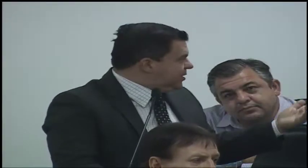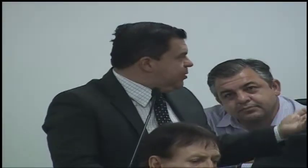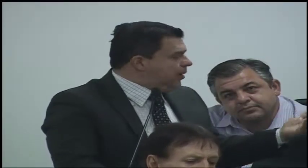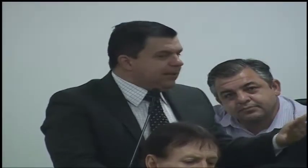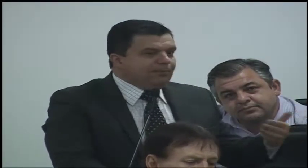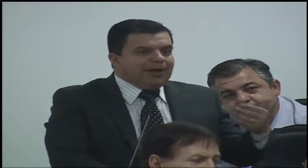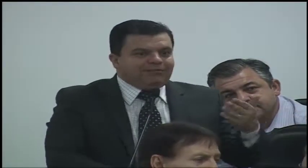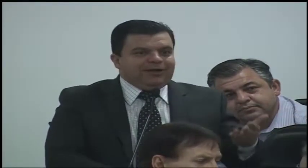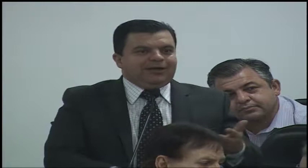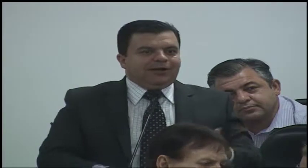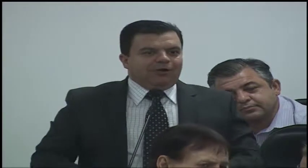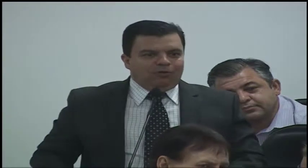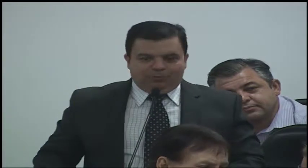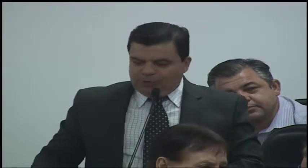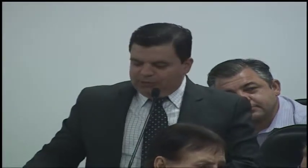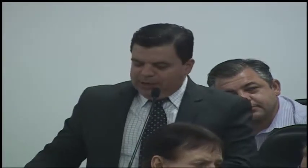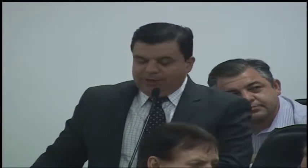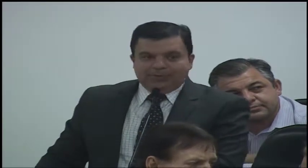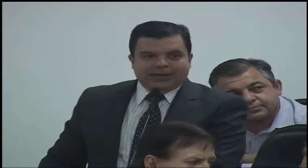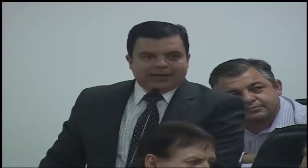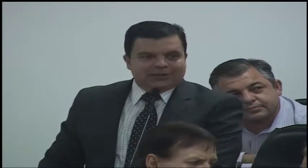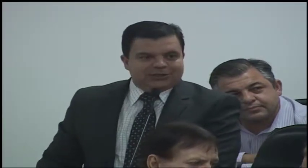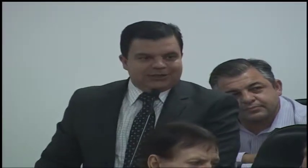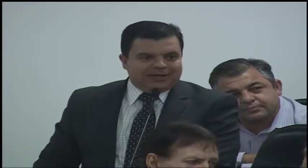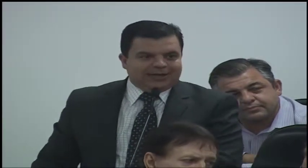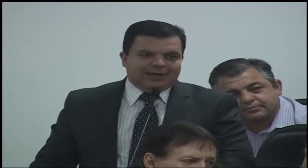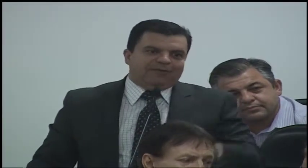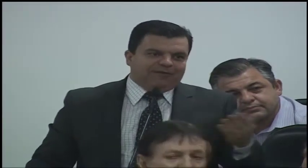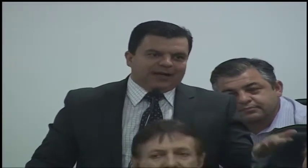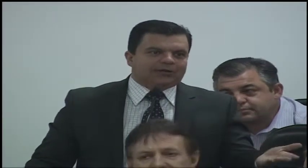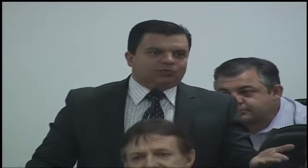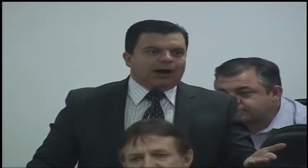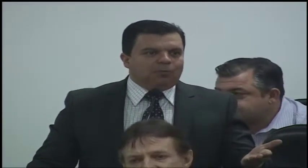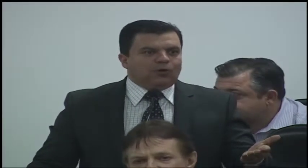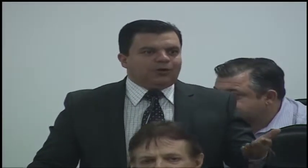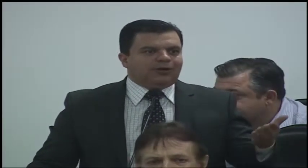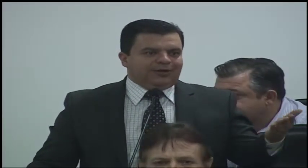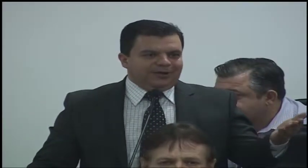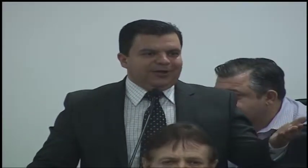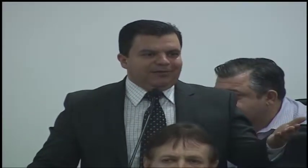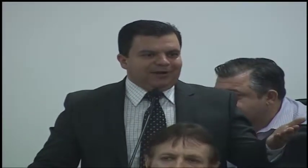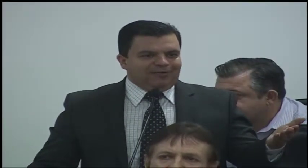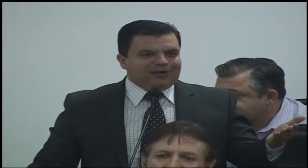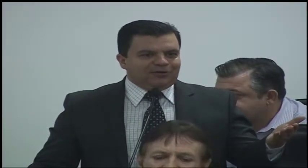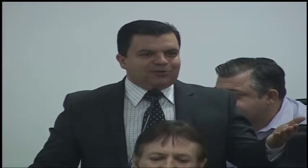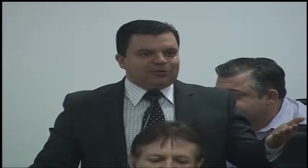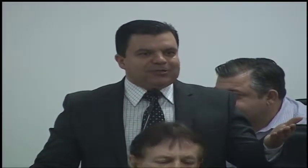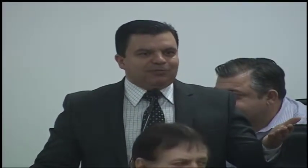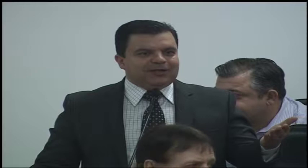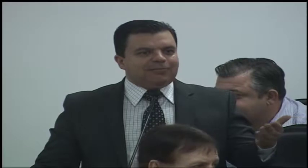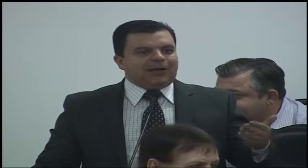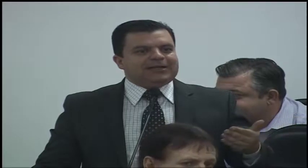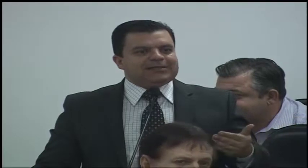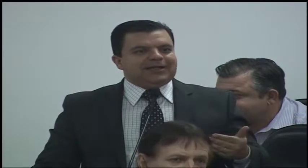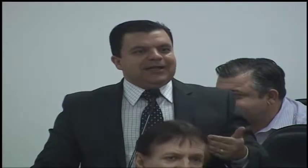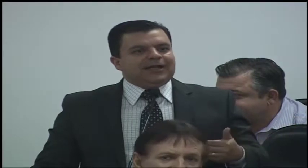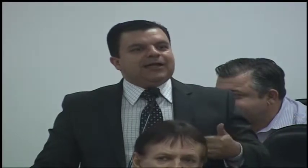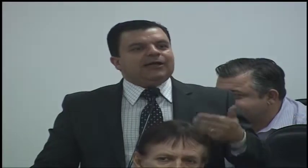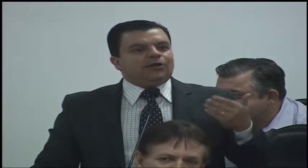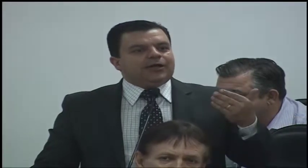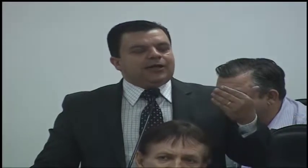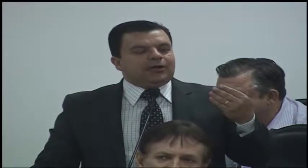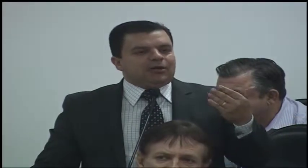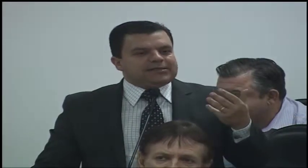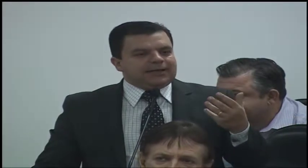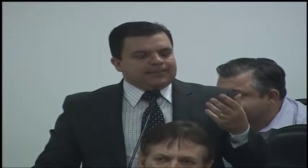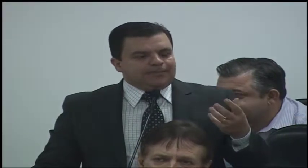2050 para ver como que o meio ambiente está, né? ele fala de um amor que ele vai falar em 2050, mas e